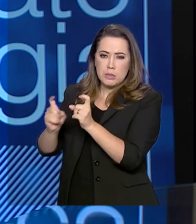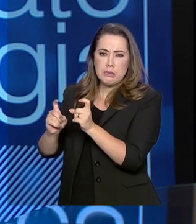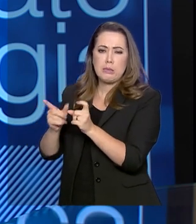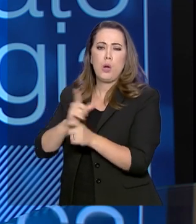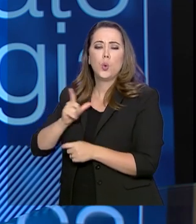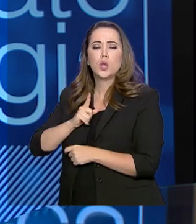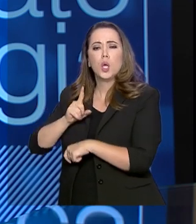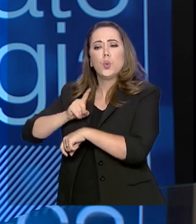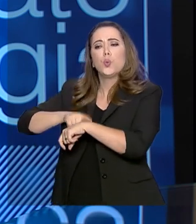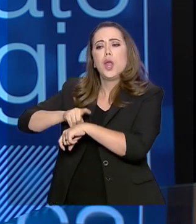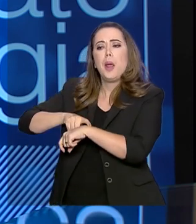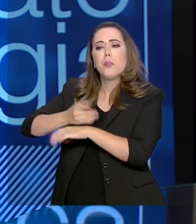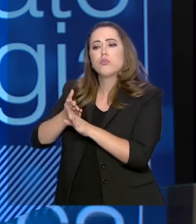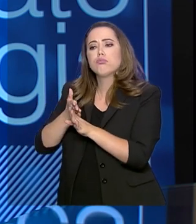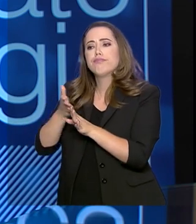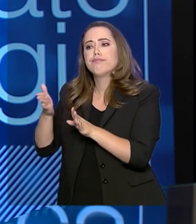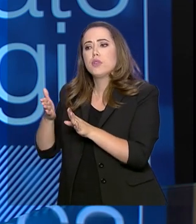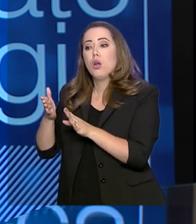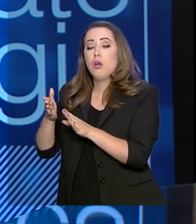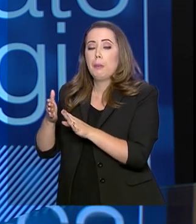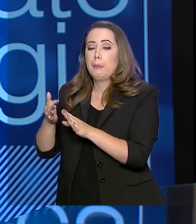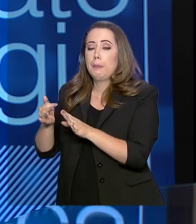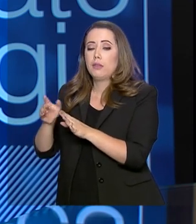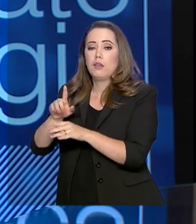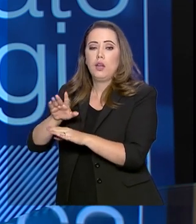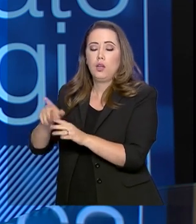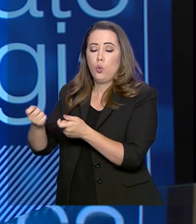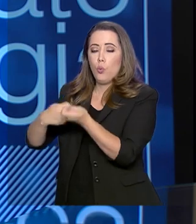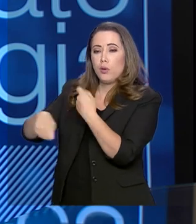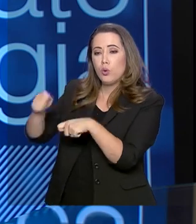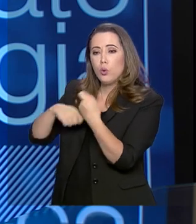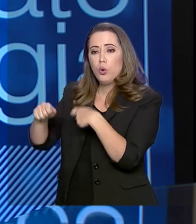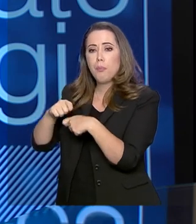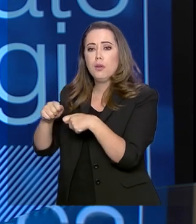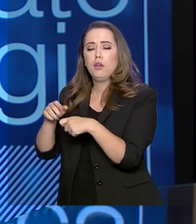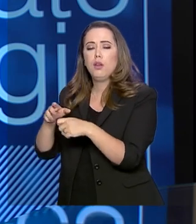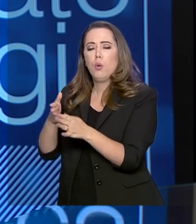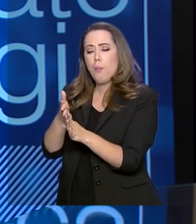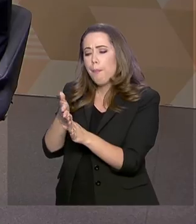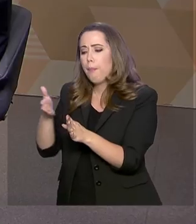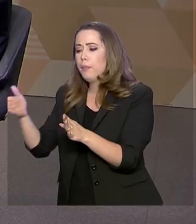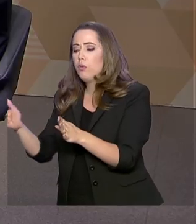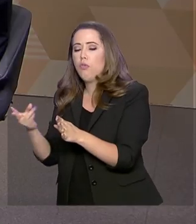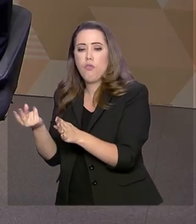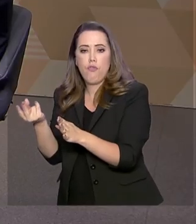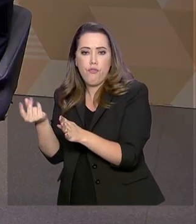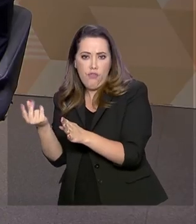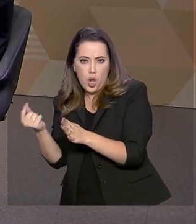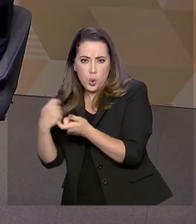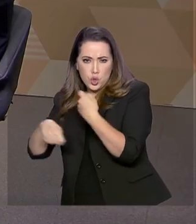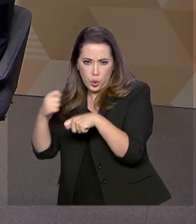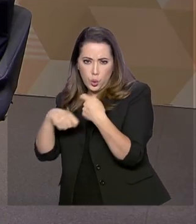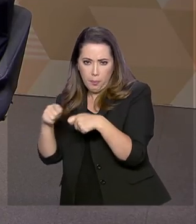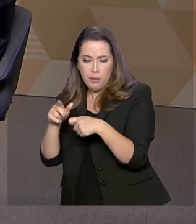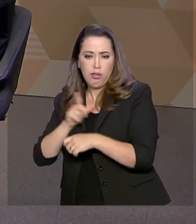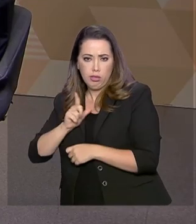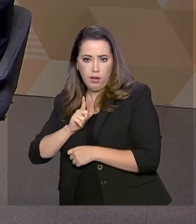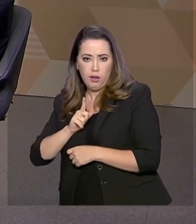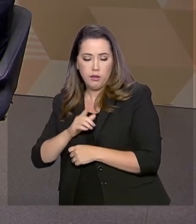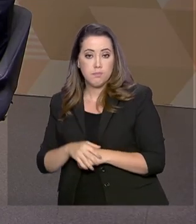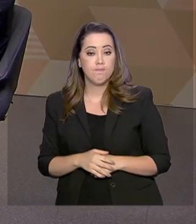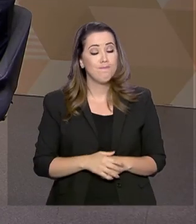previsão de economia, de orçamentária, sobre todas elas juntas, se vocês já fizeram esse cálculo? Não temos esse cálculo